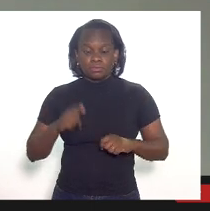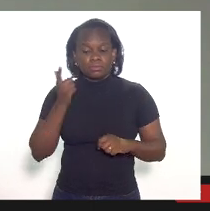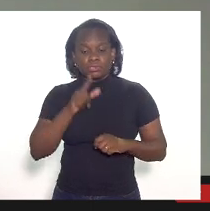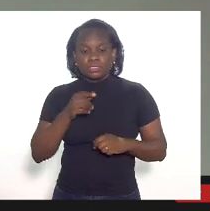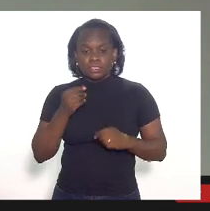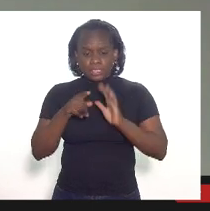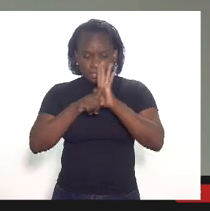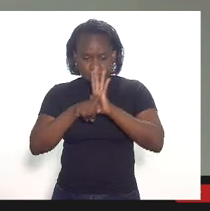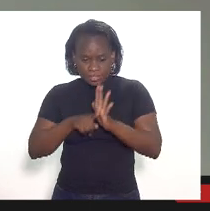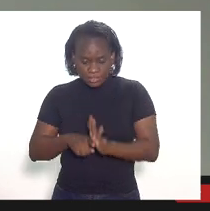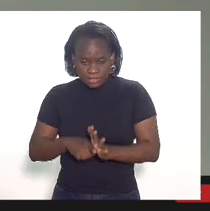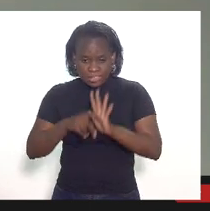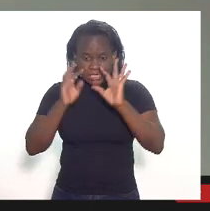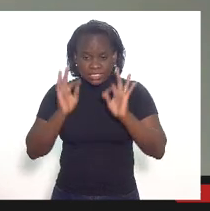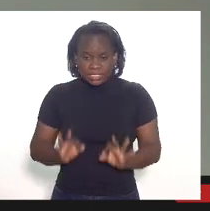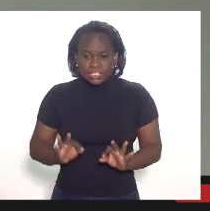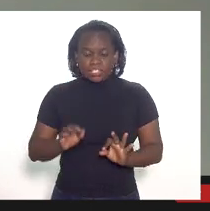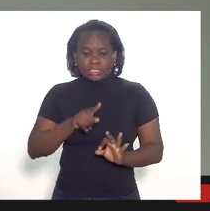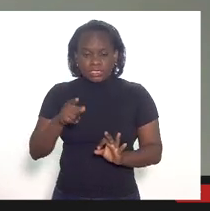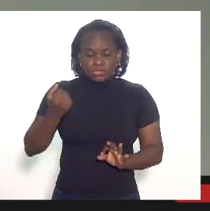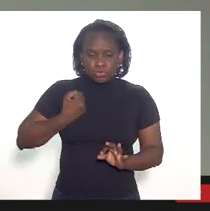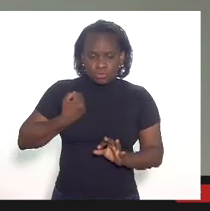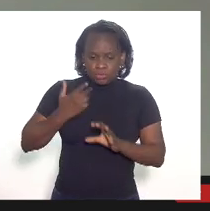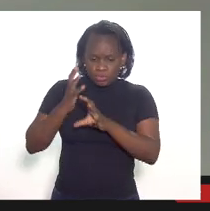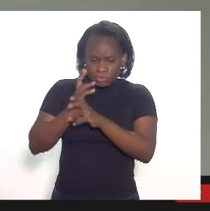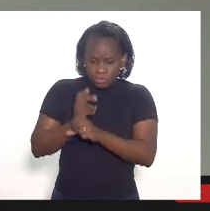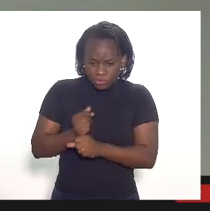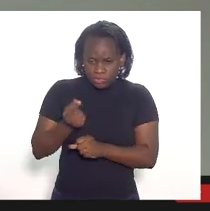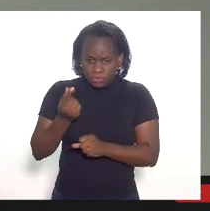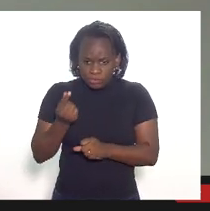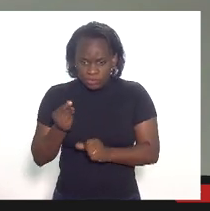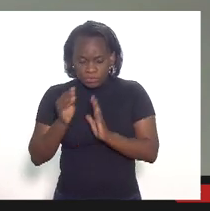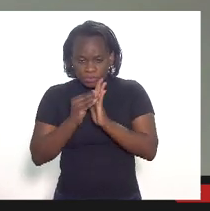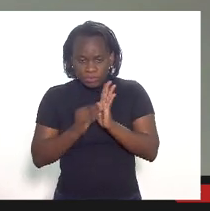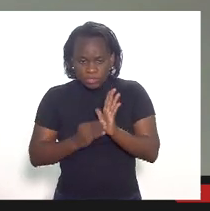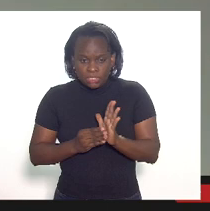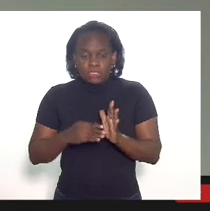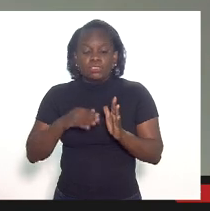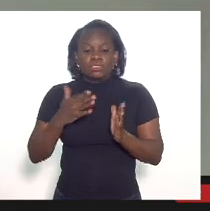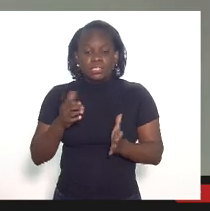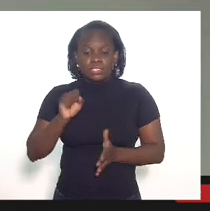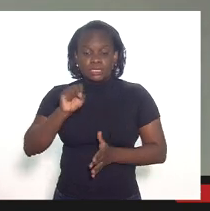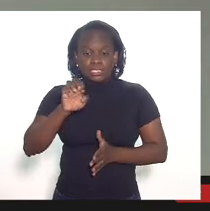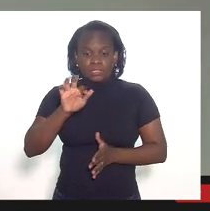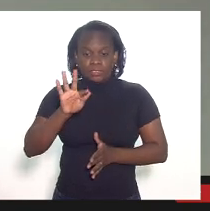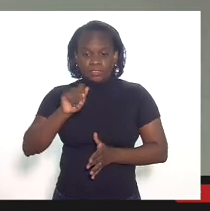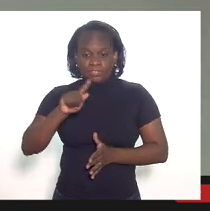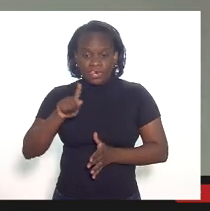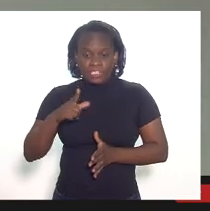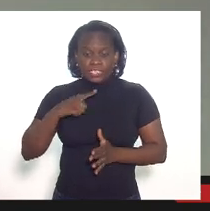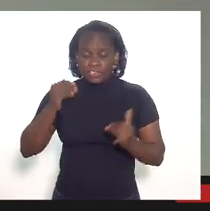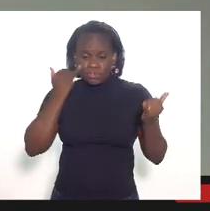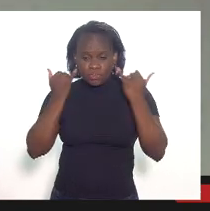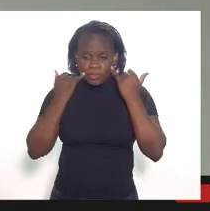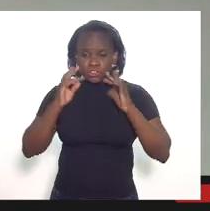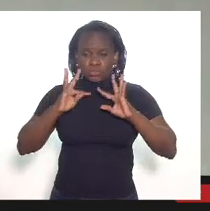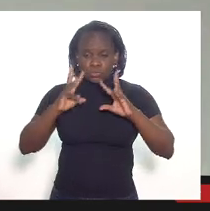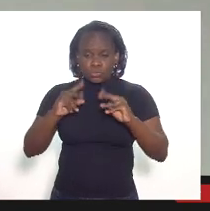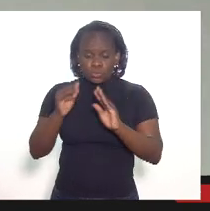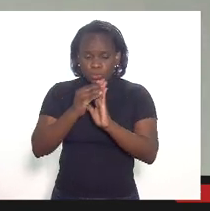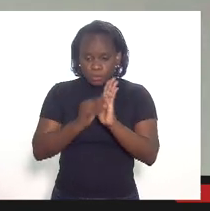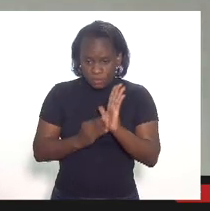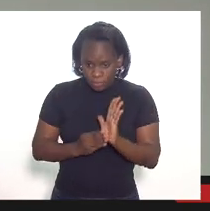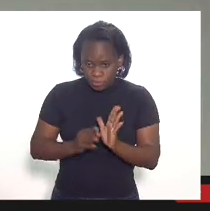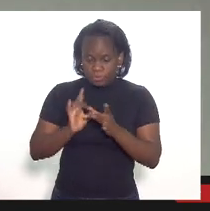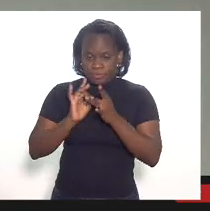apurar com exatidão esses valores quando a Secretaria de Fazenda tiver todas as informações disponíveis, mas,